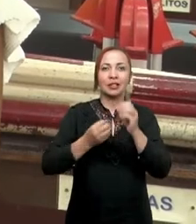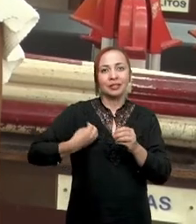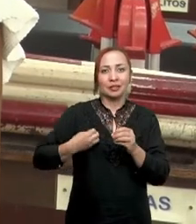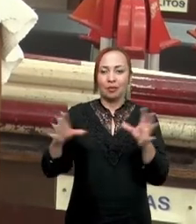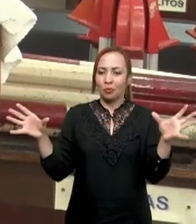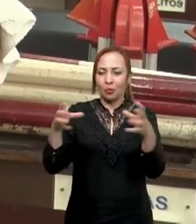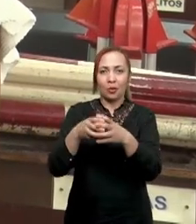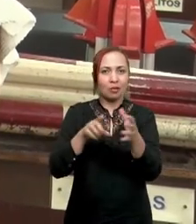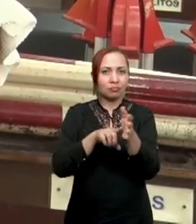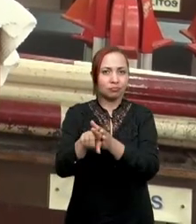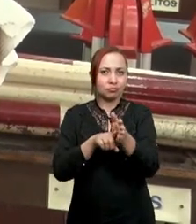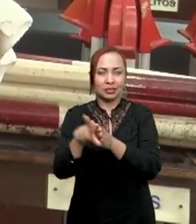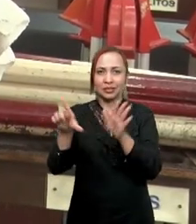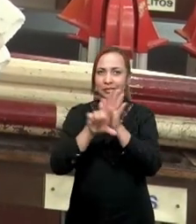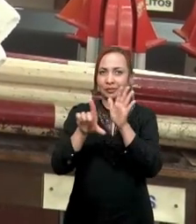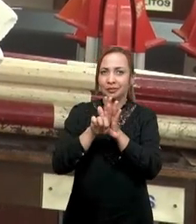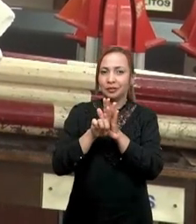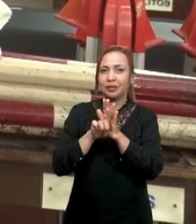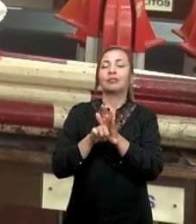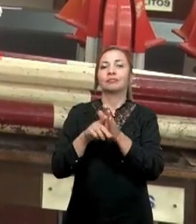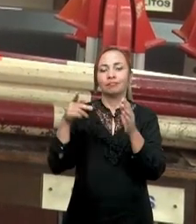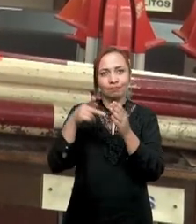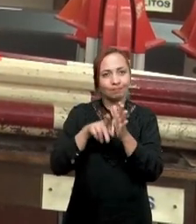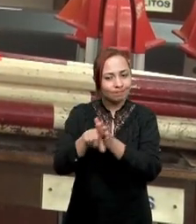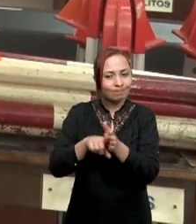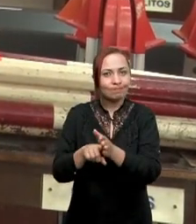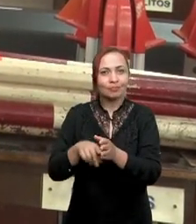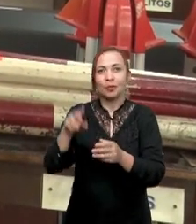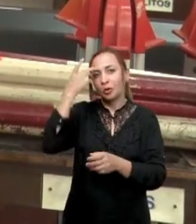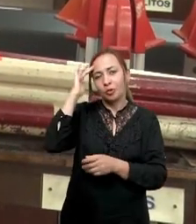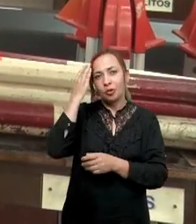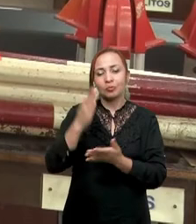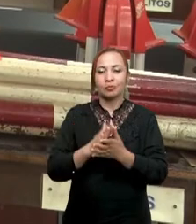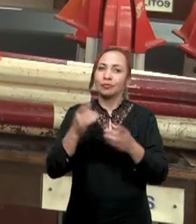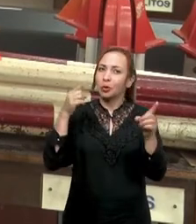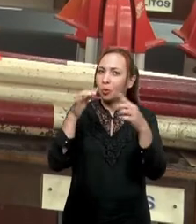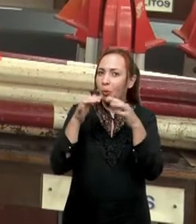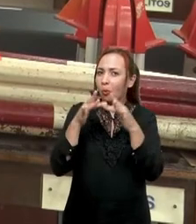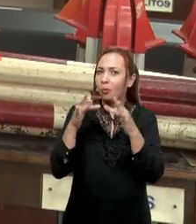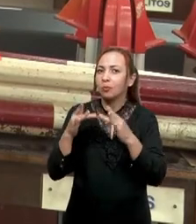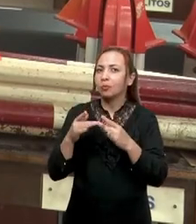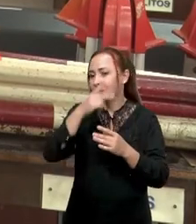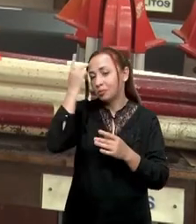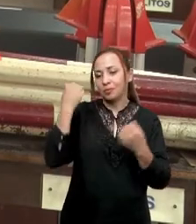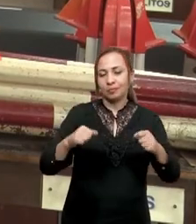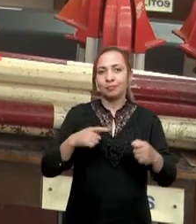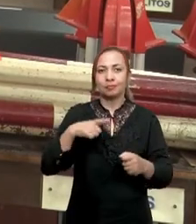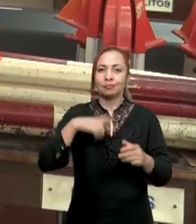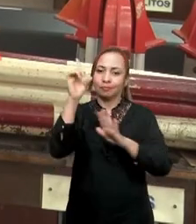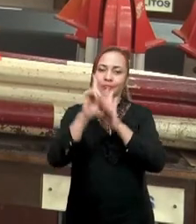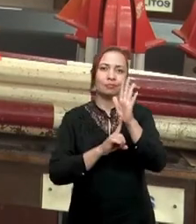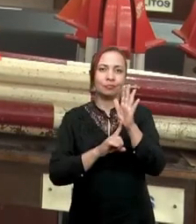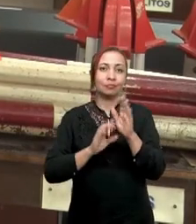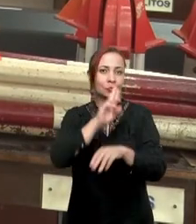estava muito restrita à pesquisa de legislação e jurisprudência. Só que estar, de fato, em contato com as pessoas que precisam dos